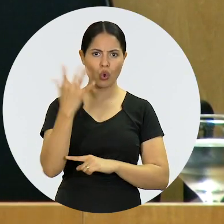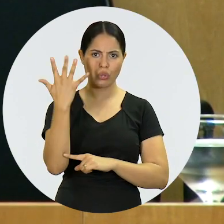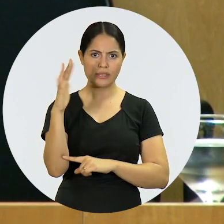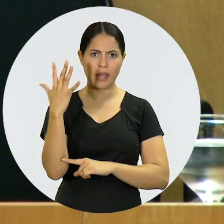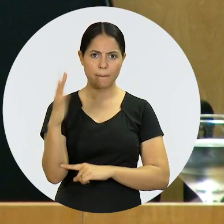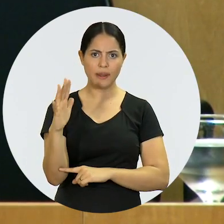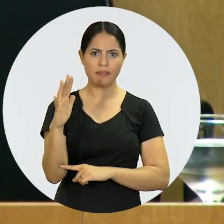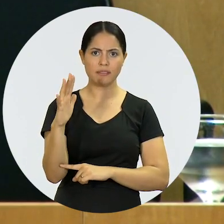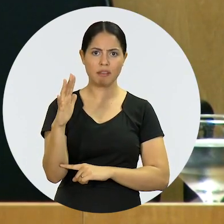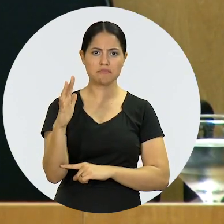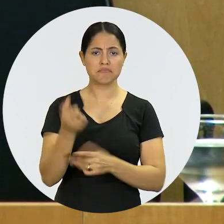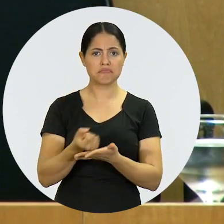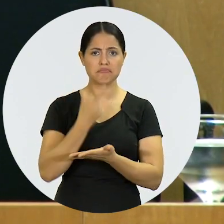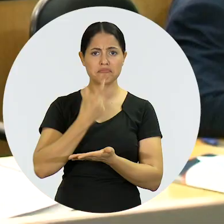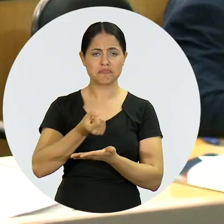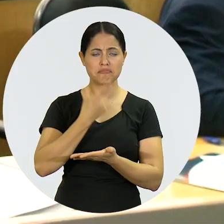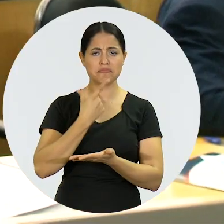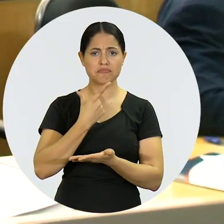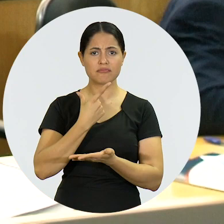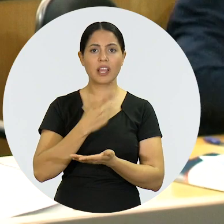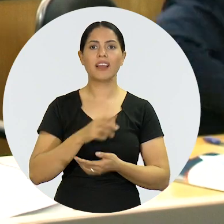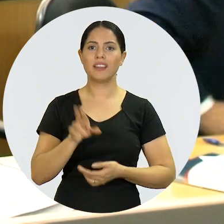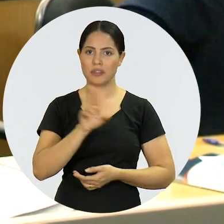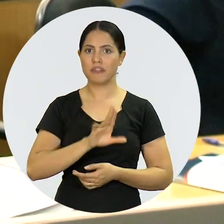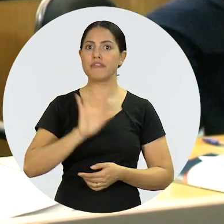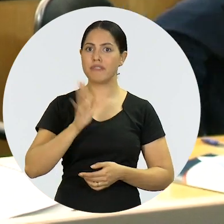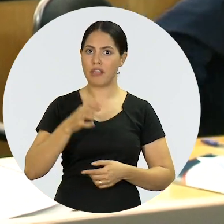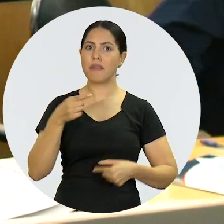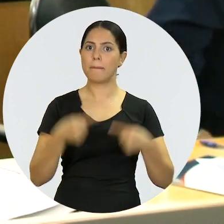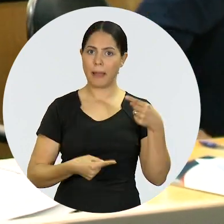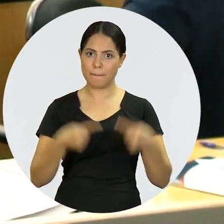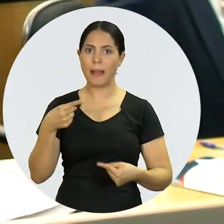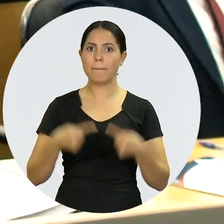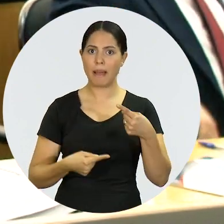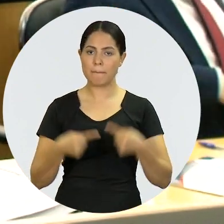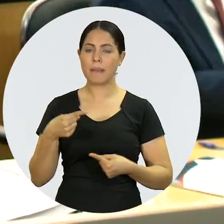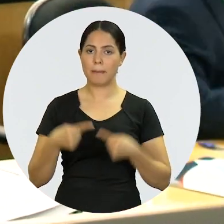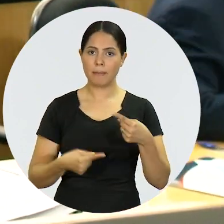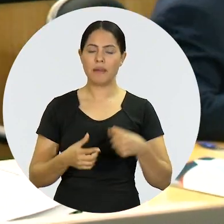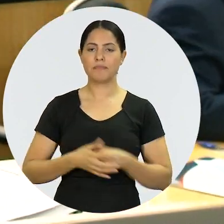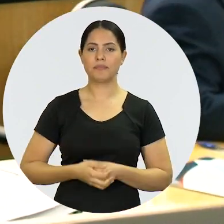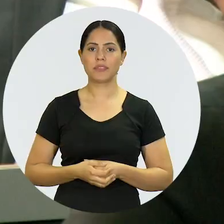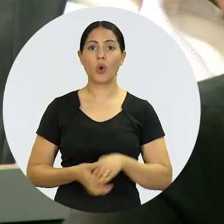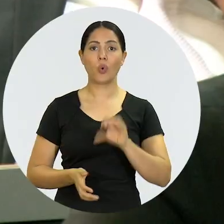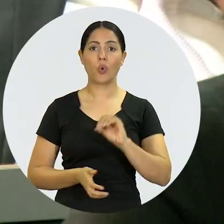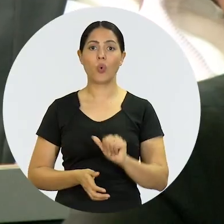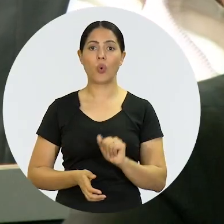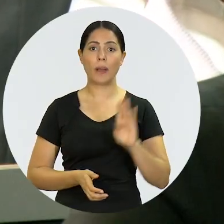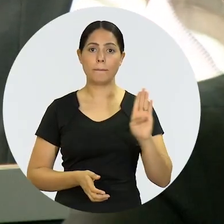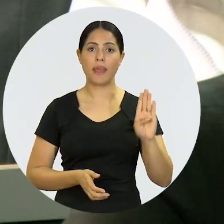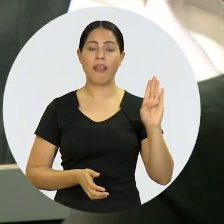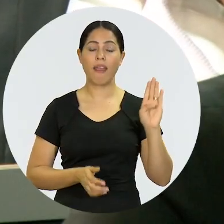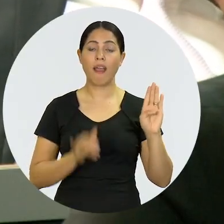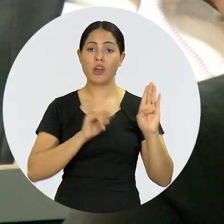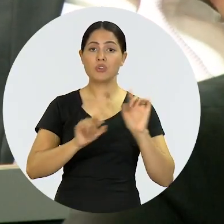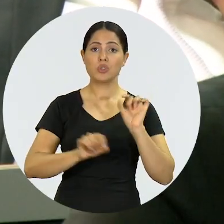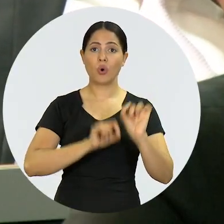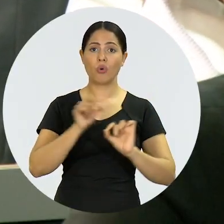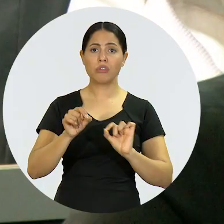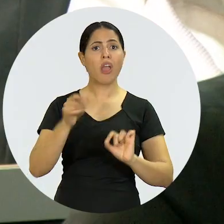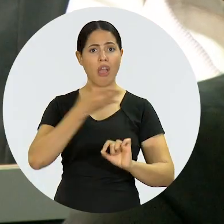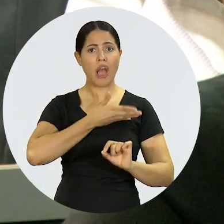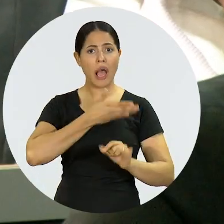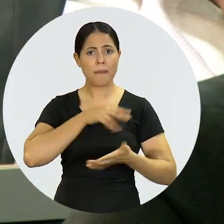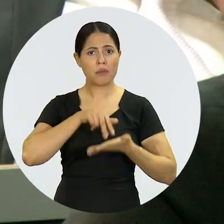amplamente discutida no Conselho Pleno. Por unanimidade, o plenário votou a favor do ingresso da OAB Nacional como